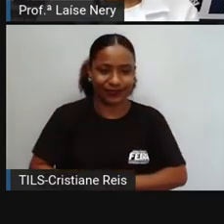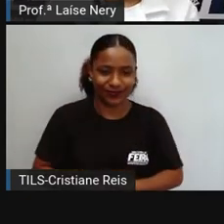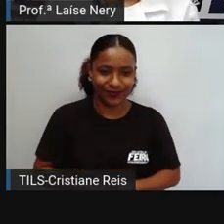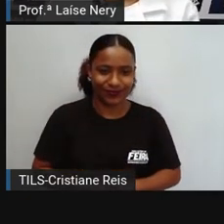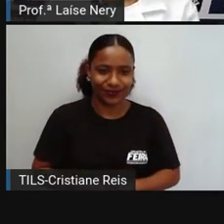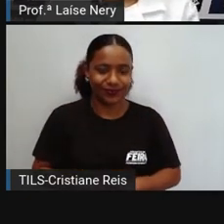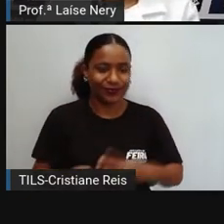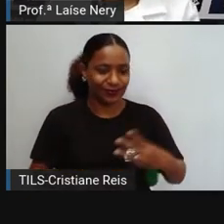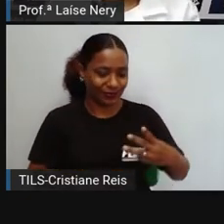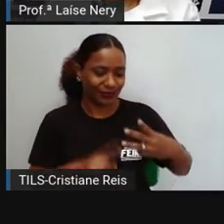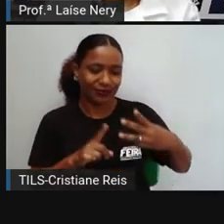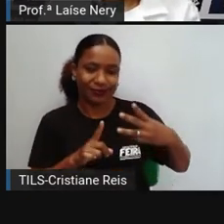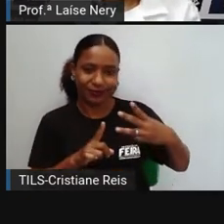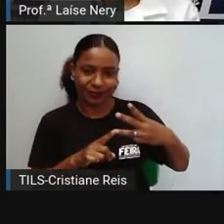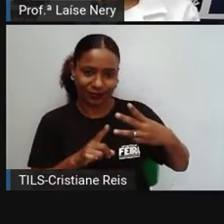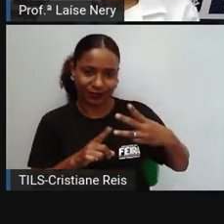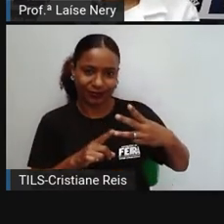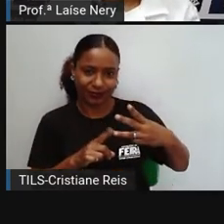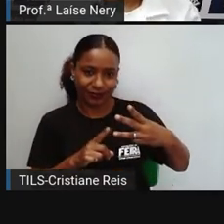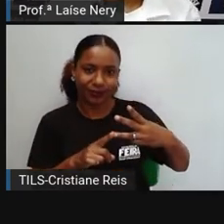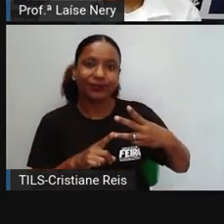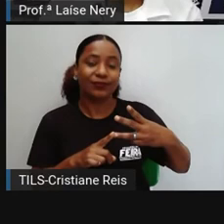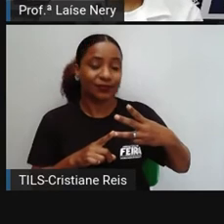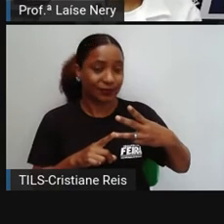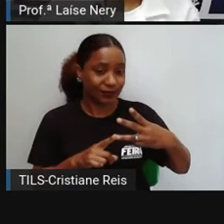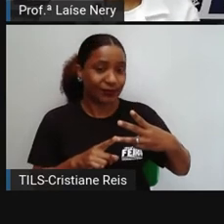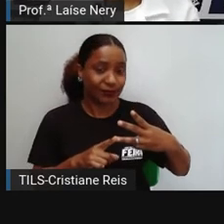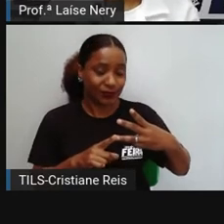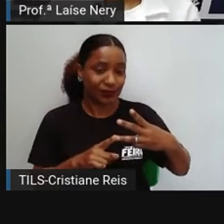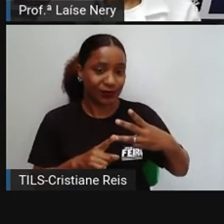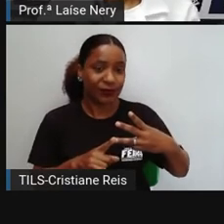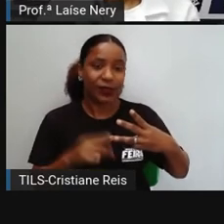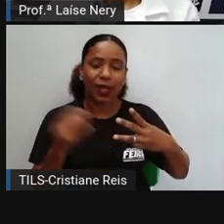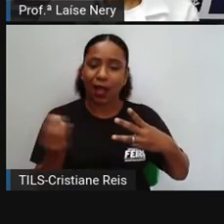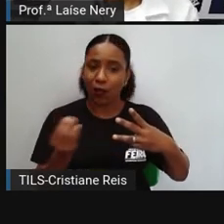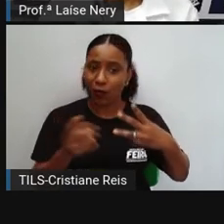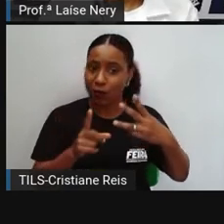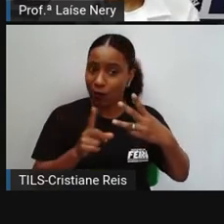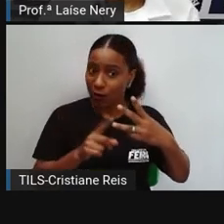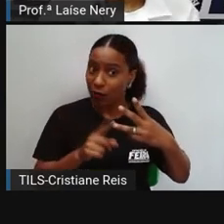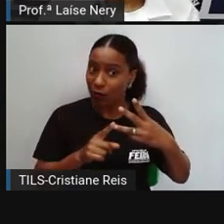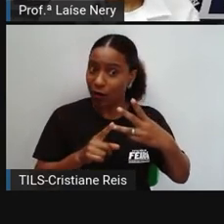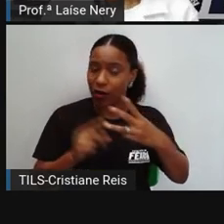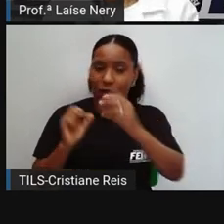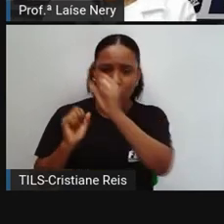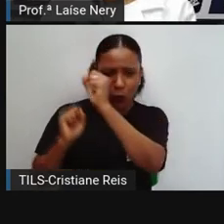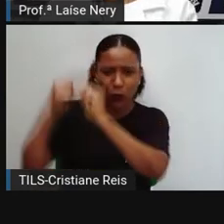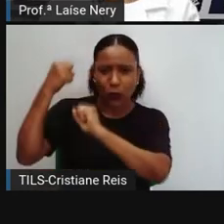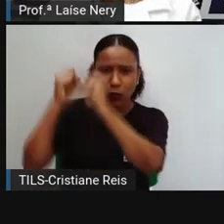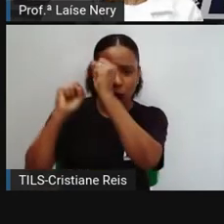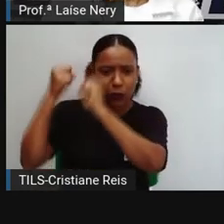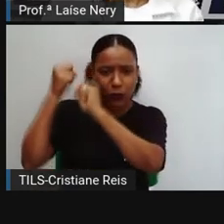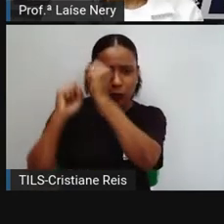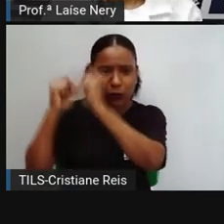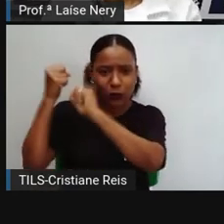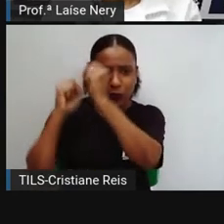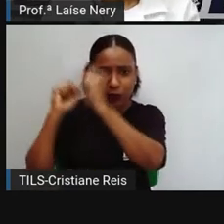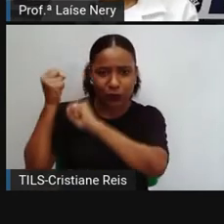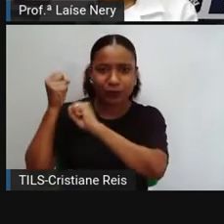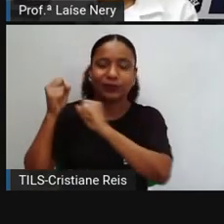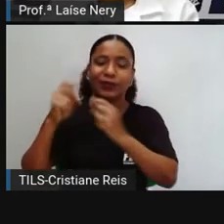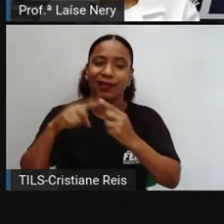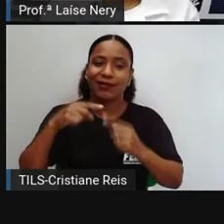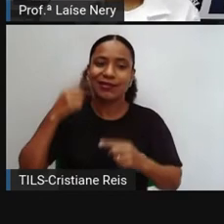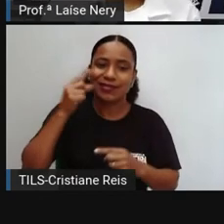Os processados são alimentos produzidos pela indústria com adição de